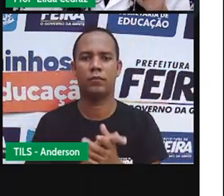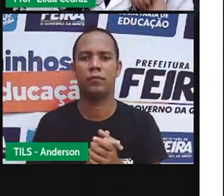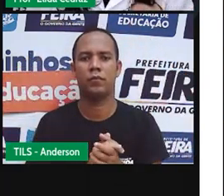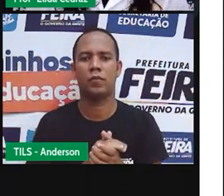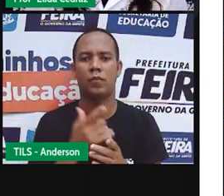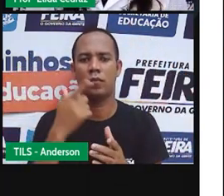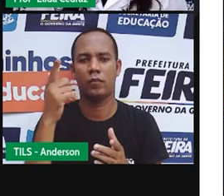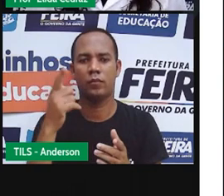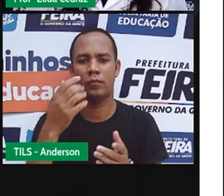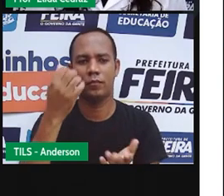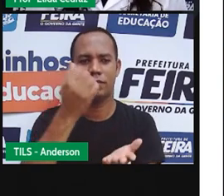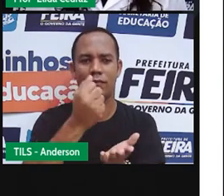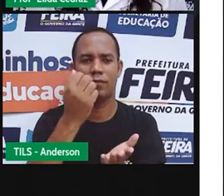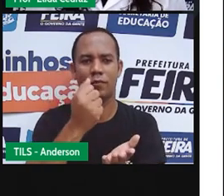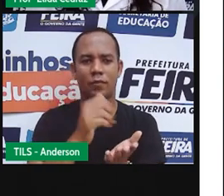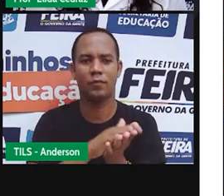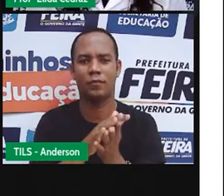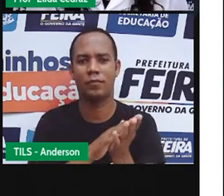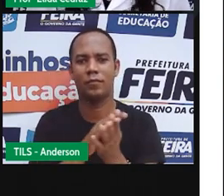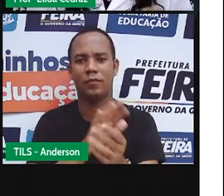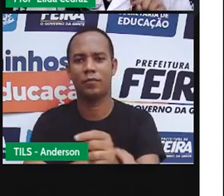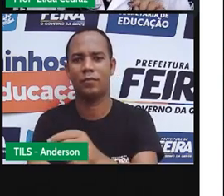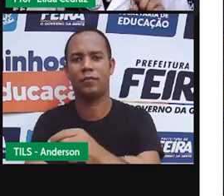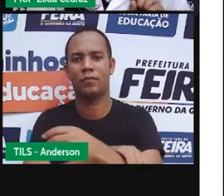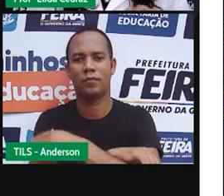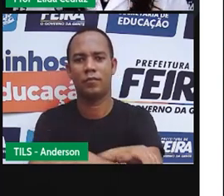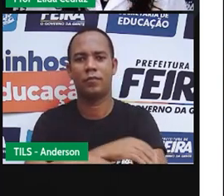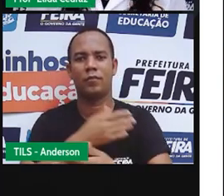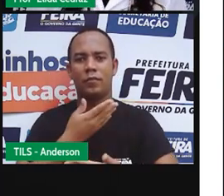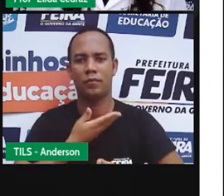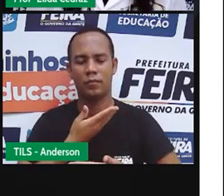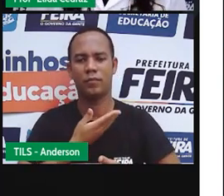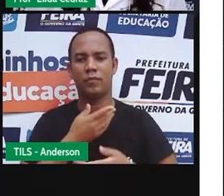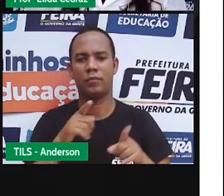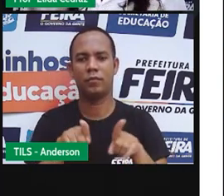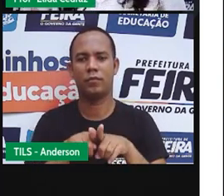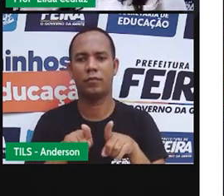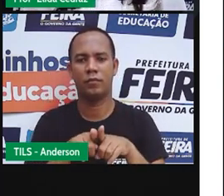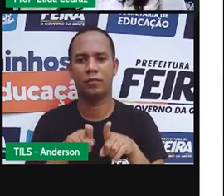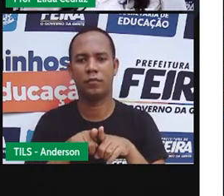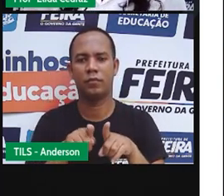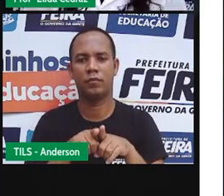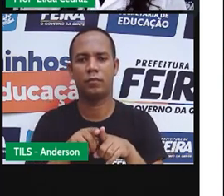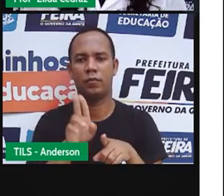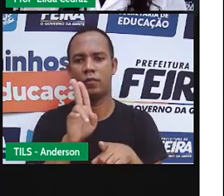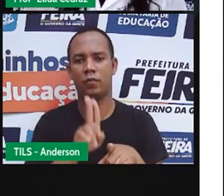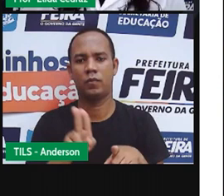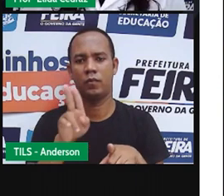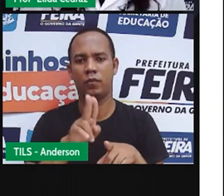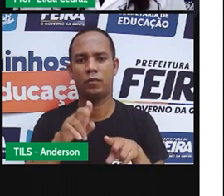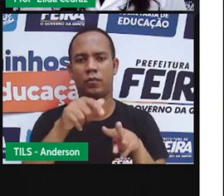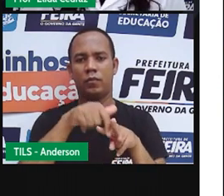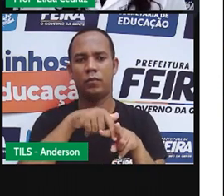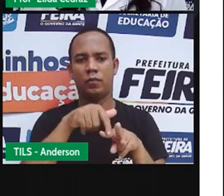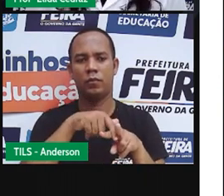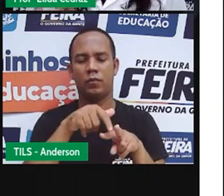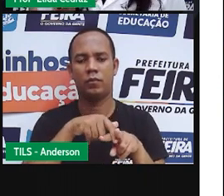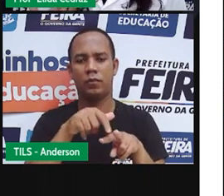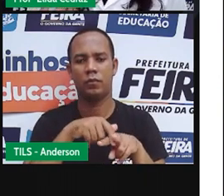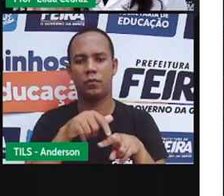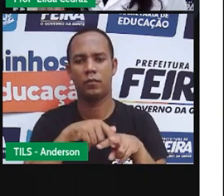usou o protetor solar e está usando sandália. Ela está protegendo os pés,